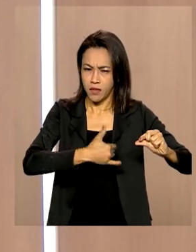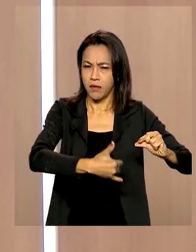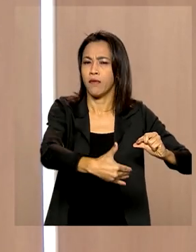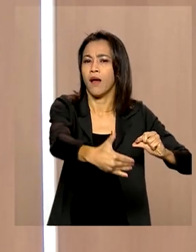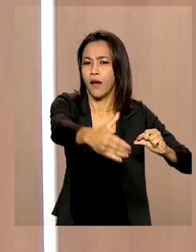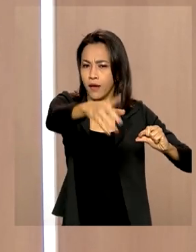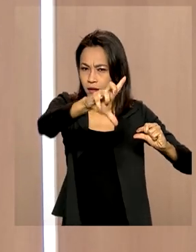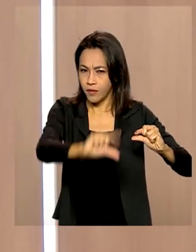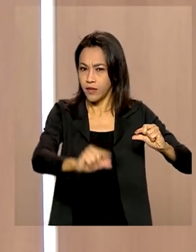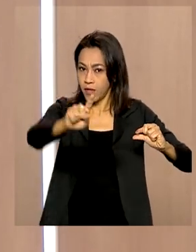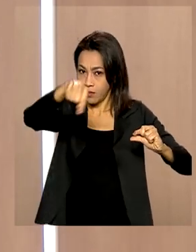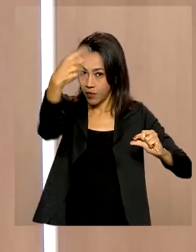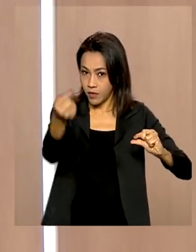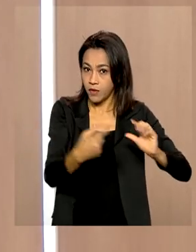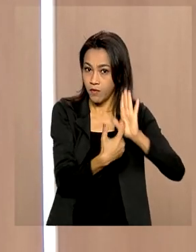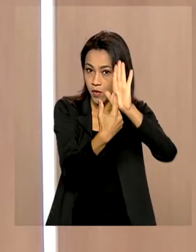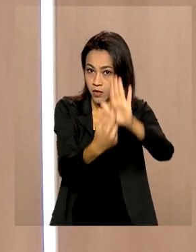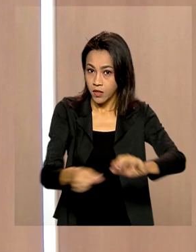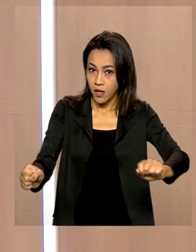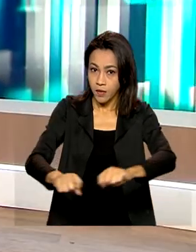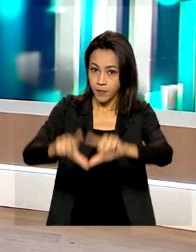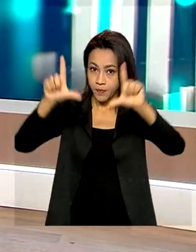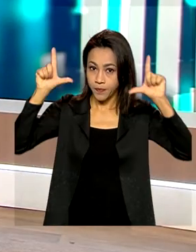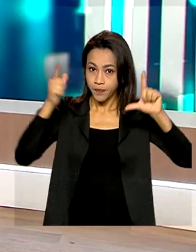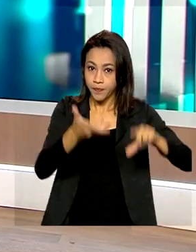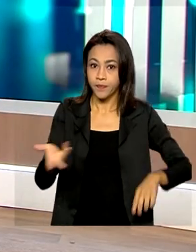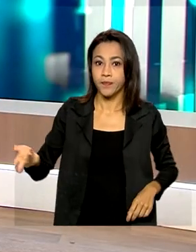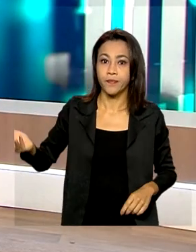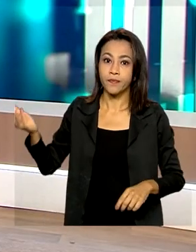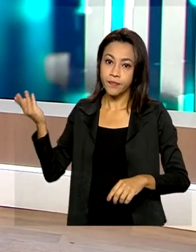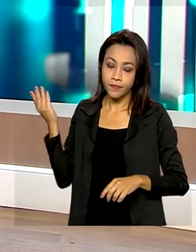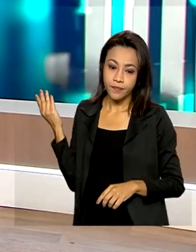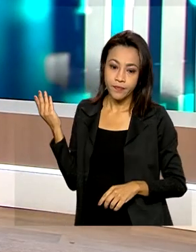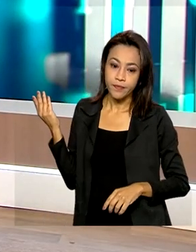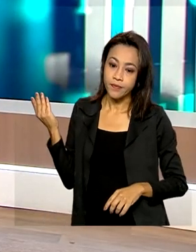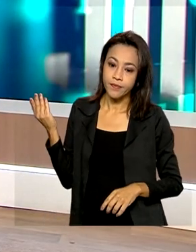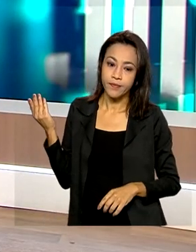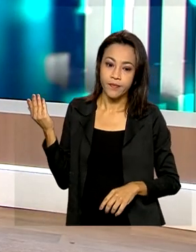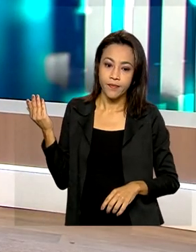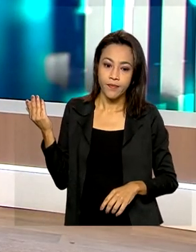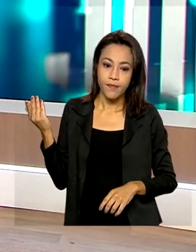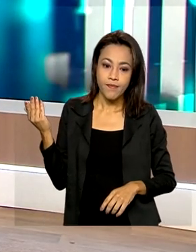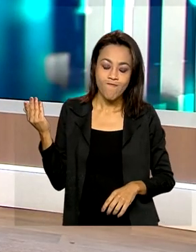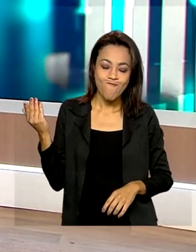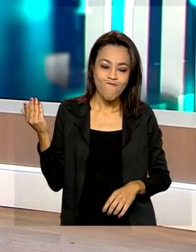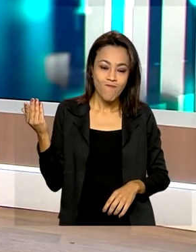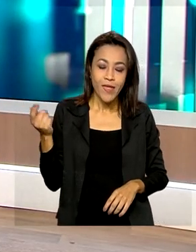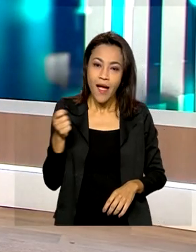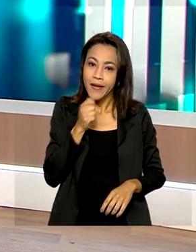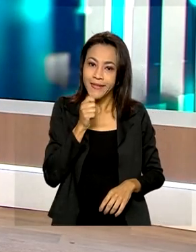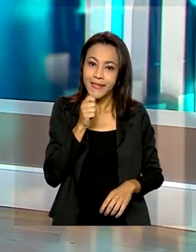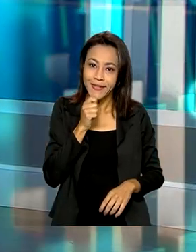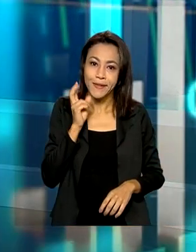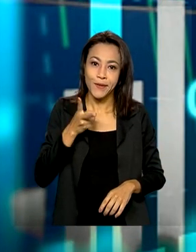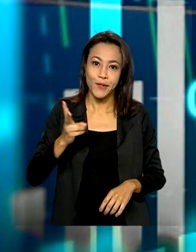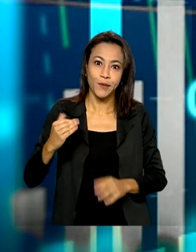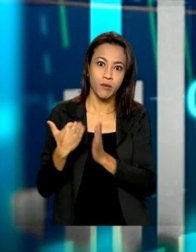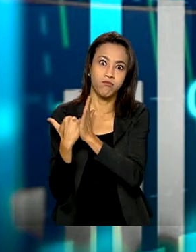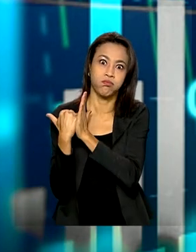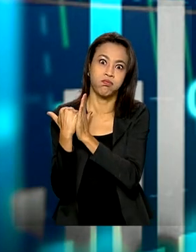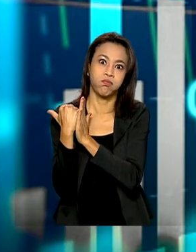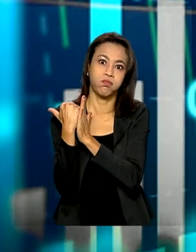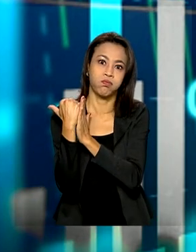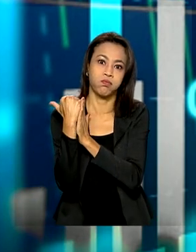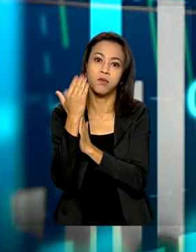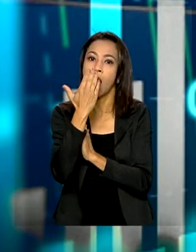isso numa próxima arte, que nós passamos a compartilhar com você, telespectador, a partir de agora. O item que ainda continua elevado é o item